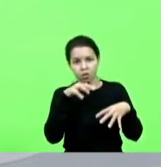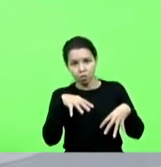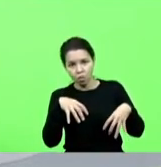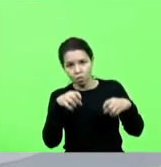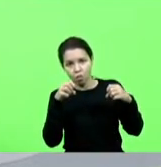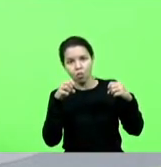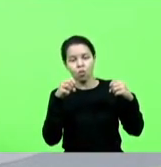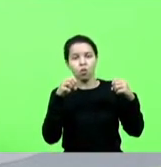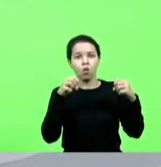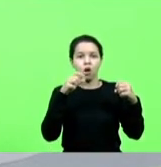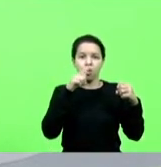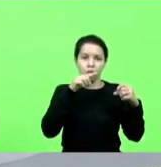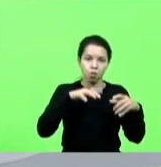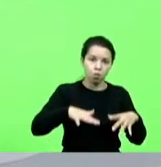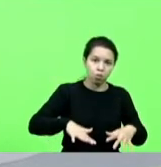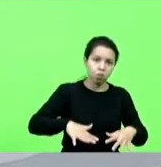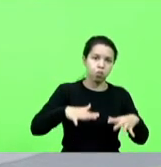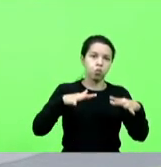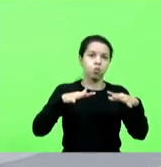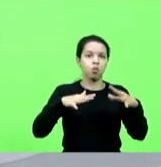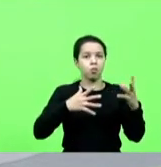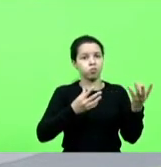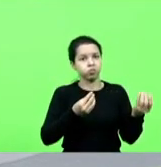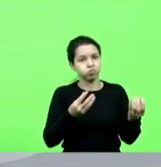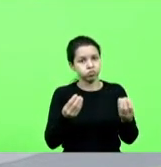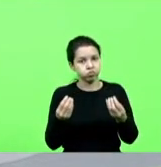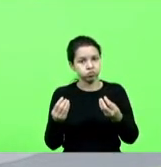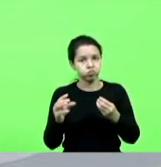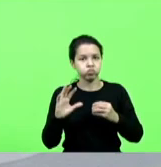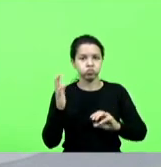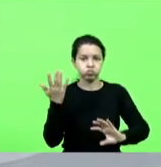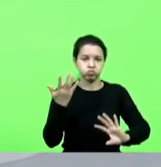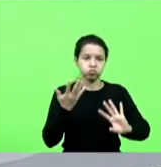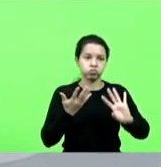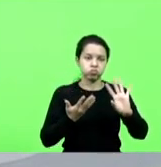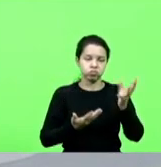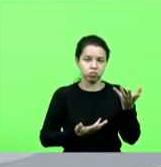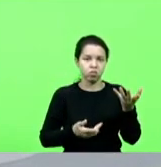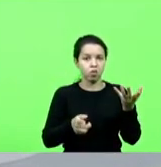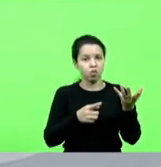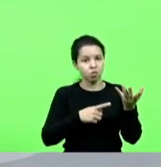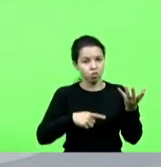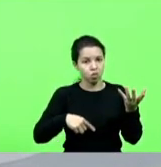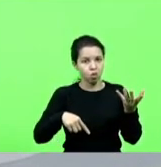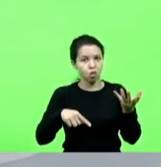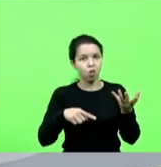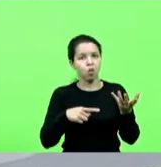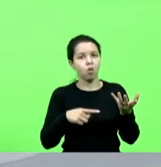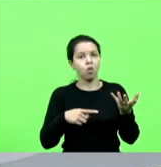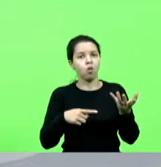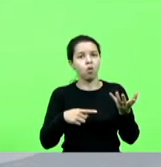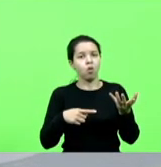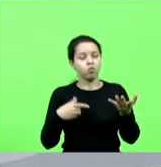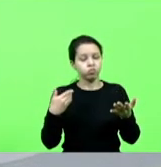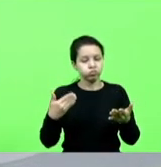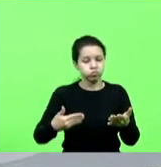das enchentes, enfim. E nós estamos, senhor presidente, cada vez mais